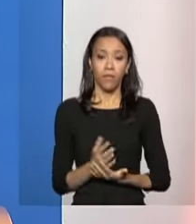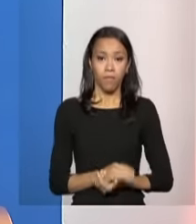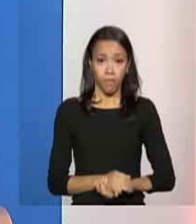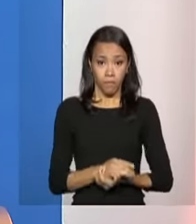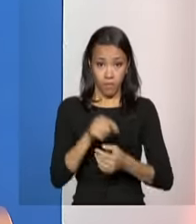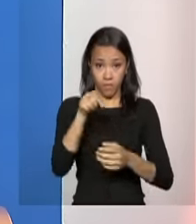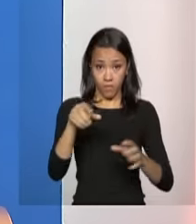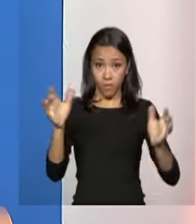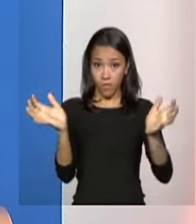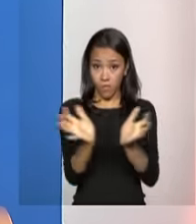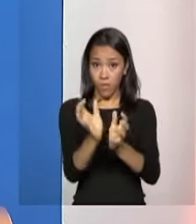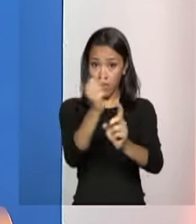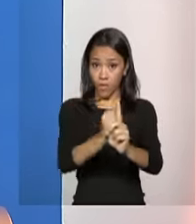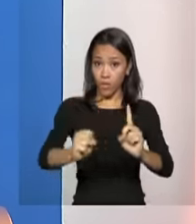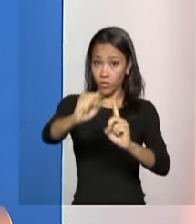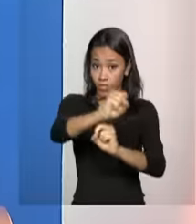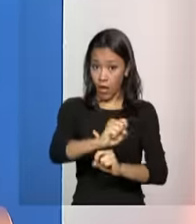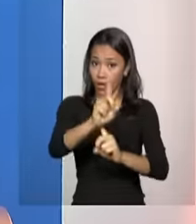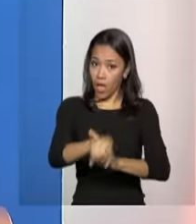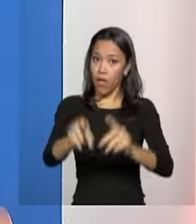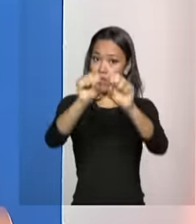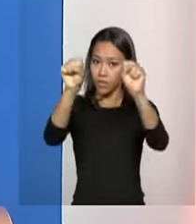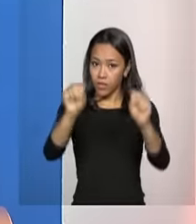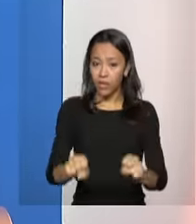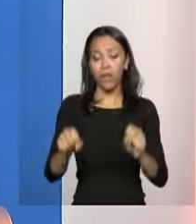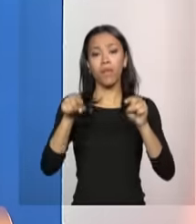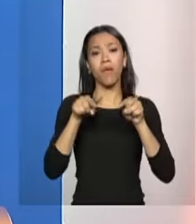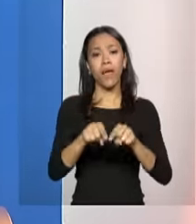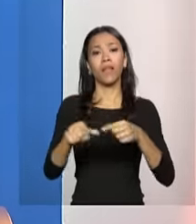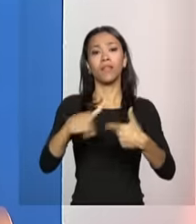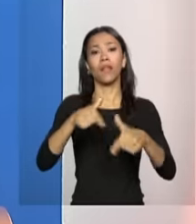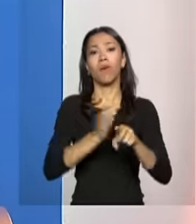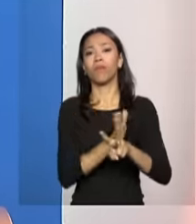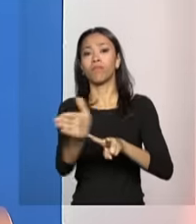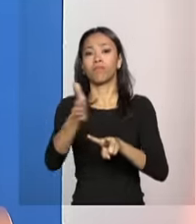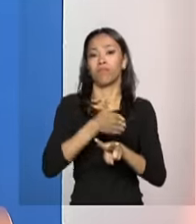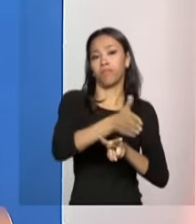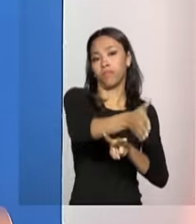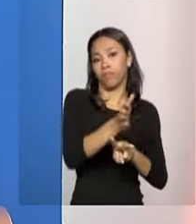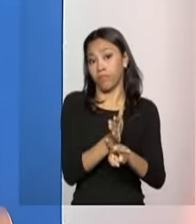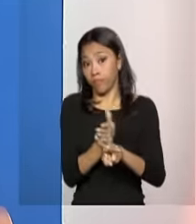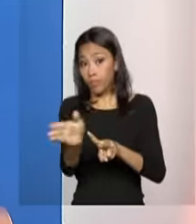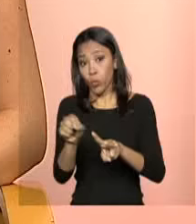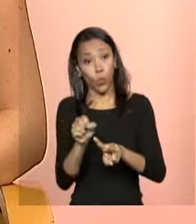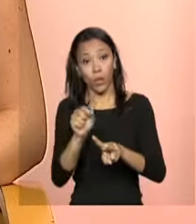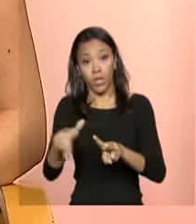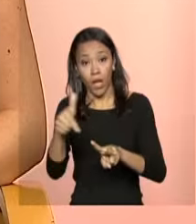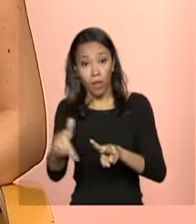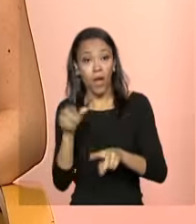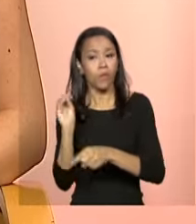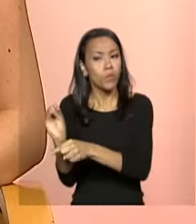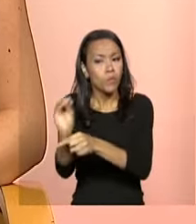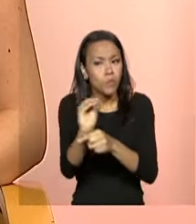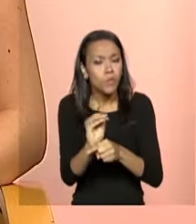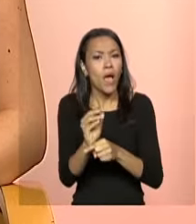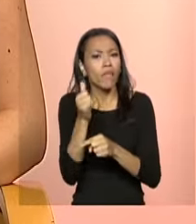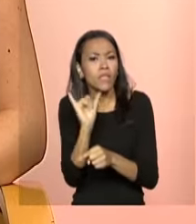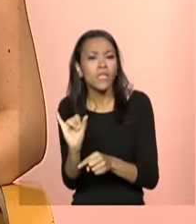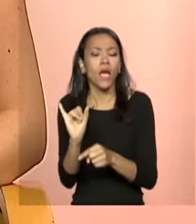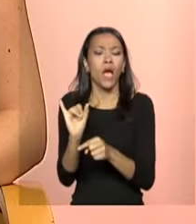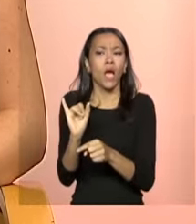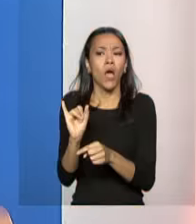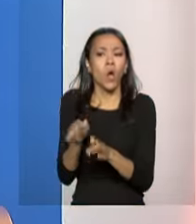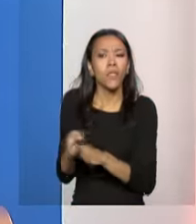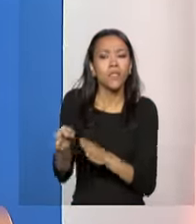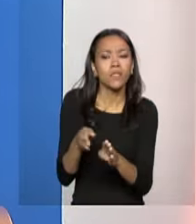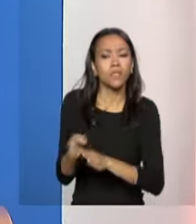assistência social como sistema, ela atua basicamente em duas dimensões. Uma dimensão que é preventiva. Então, qual é o nosso trabalho?